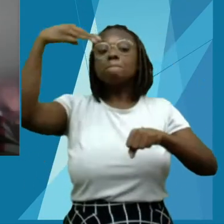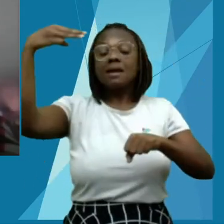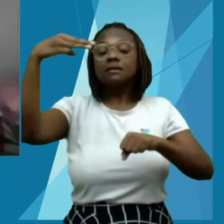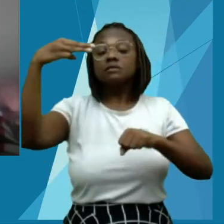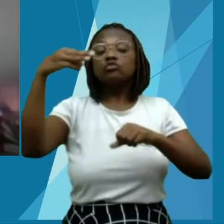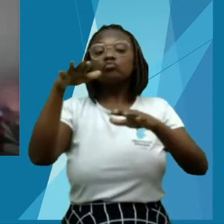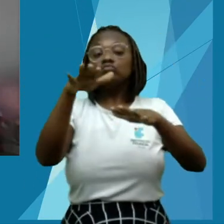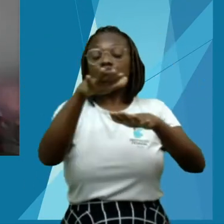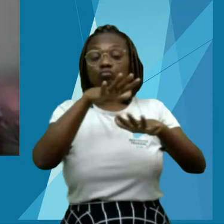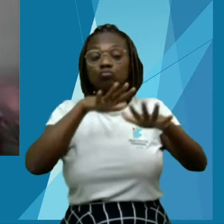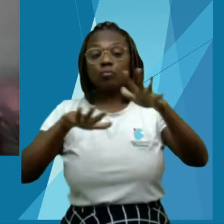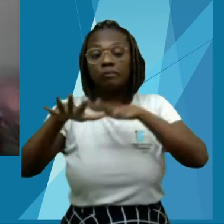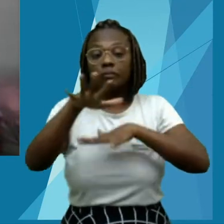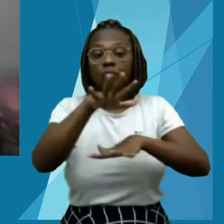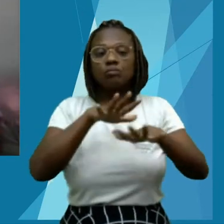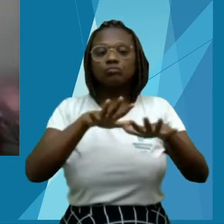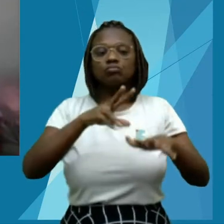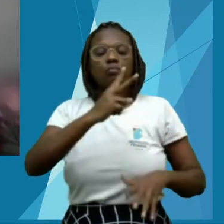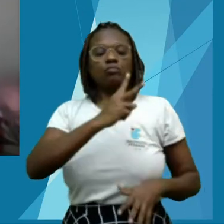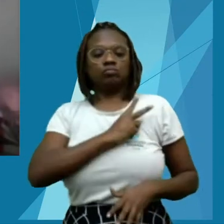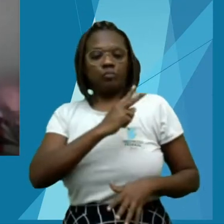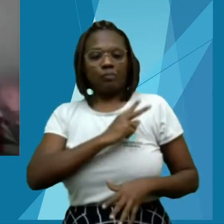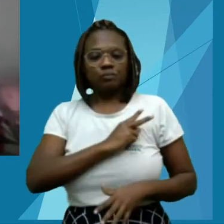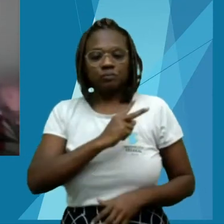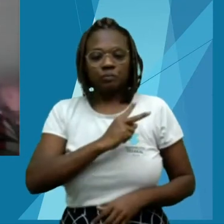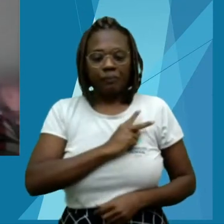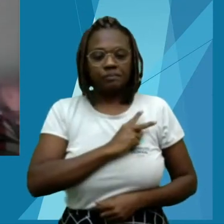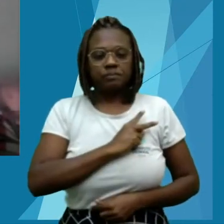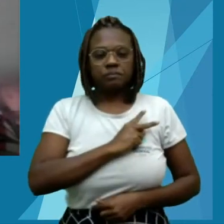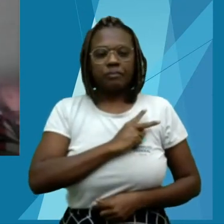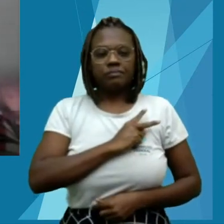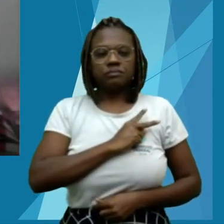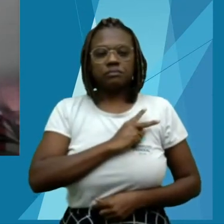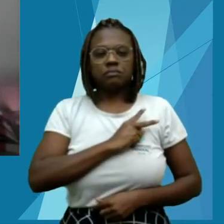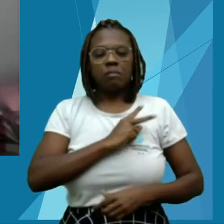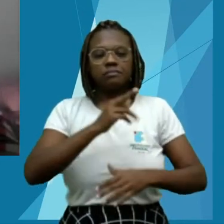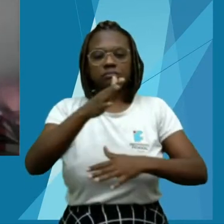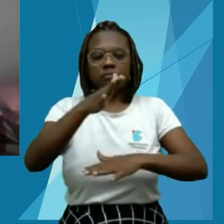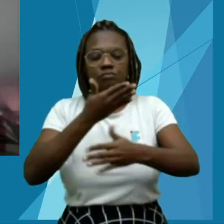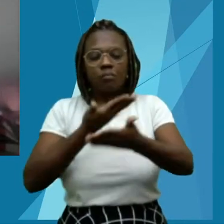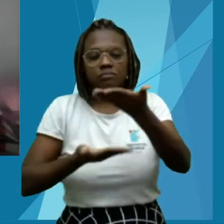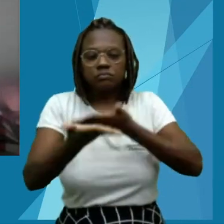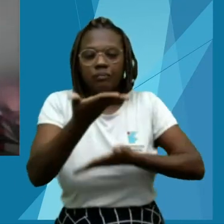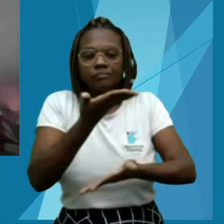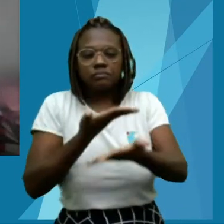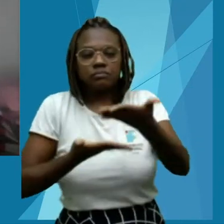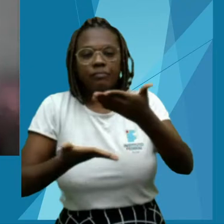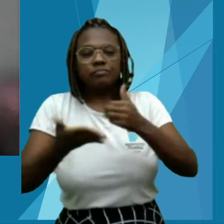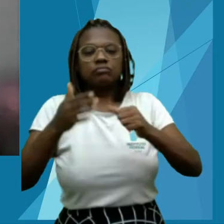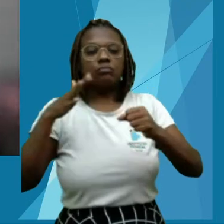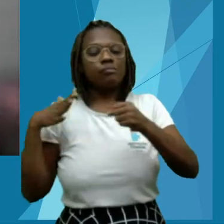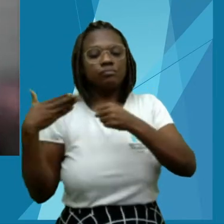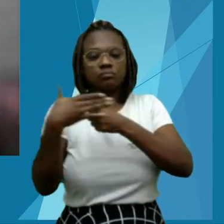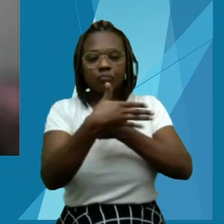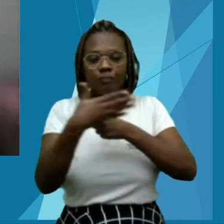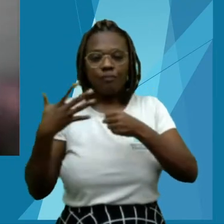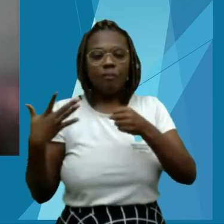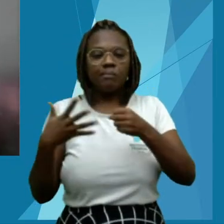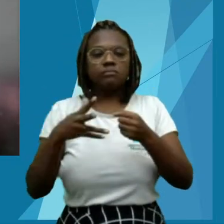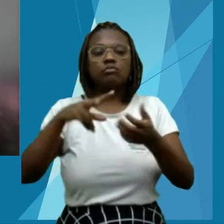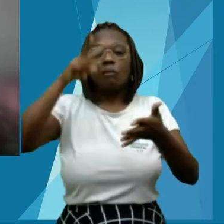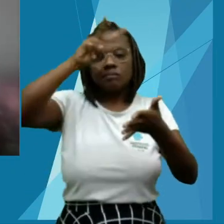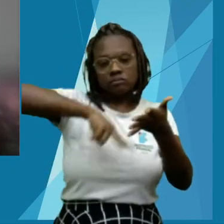Regional pela Universidade Federal do Acre. E desenvolve pesquisa e extensão nas temáticas leitura e